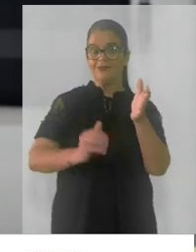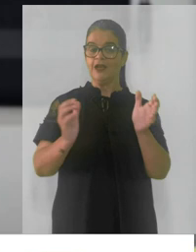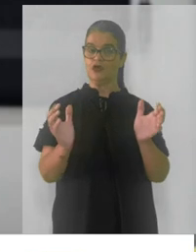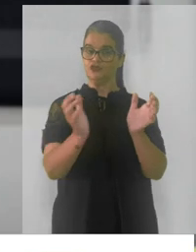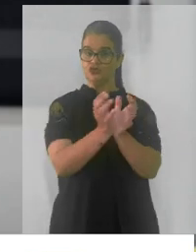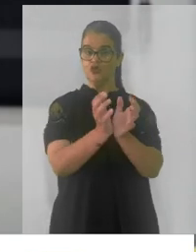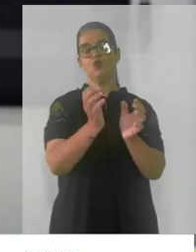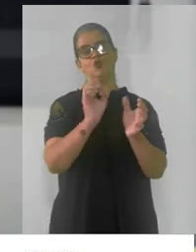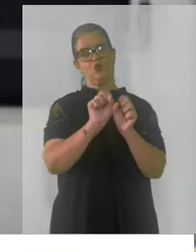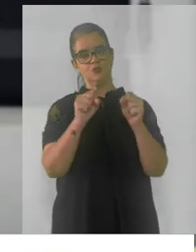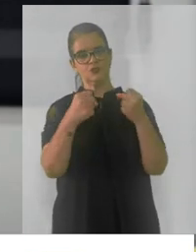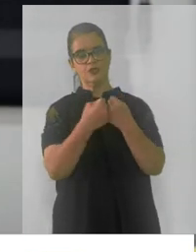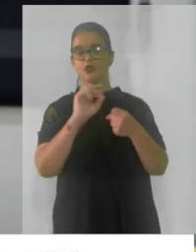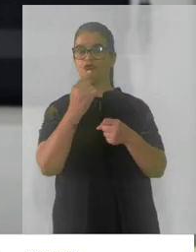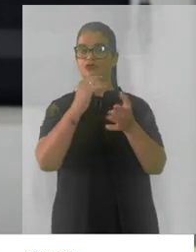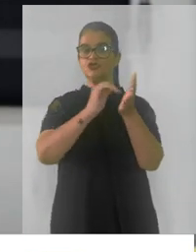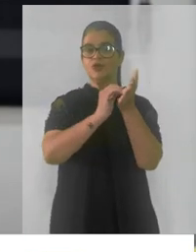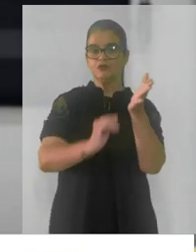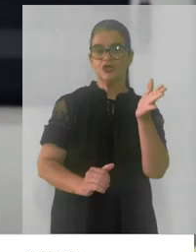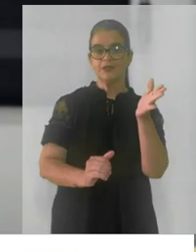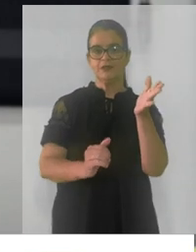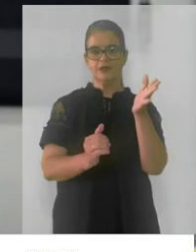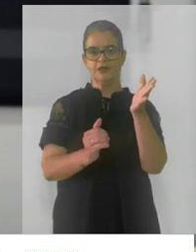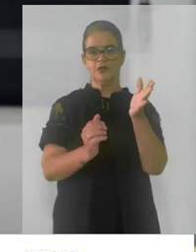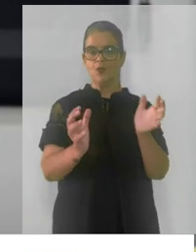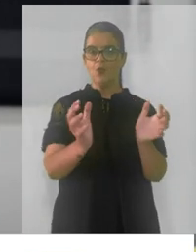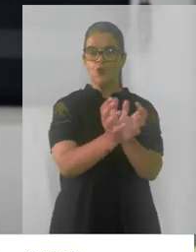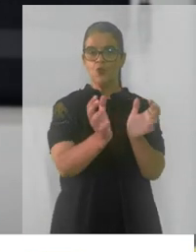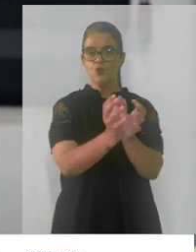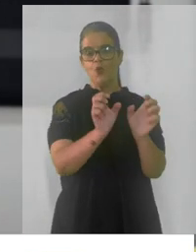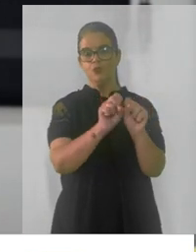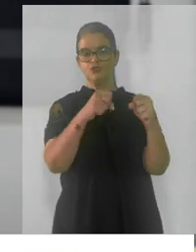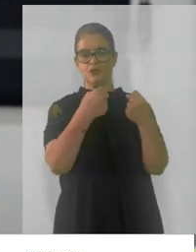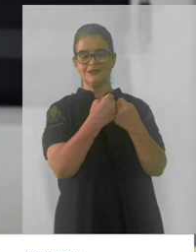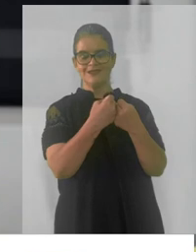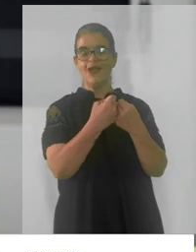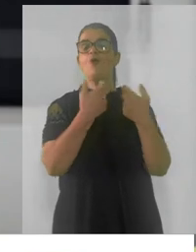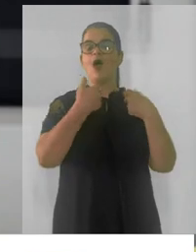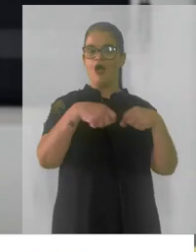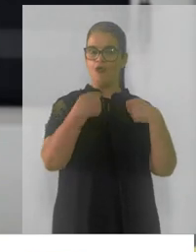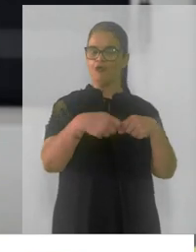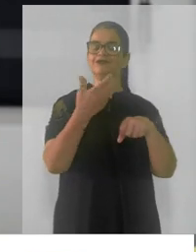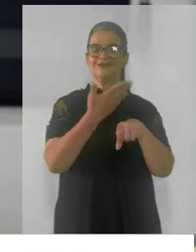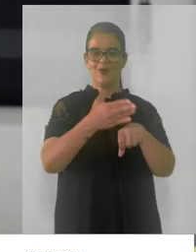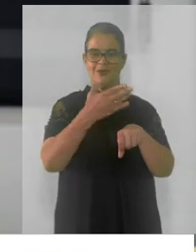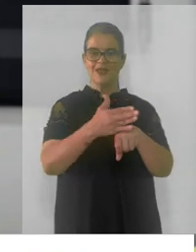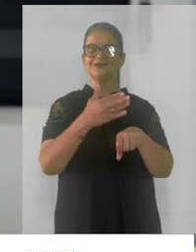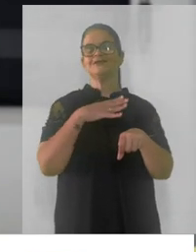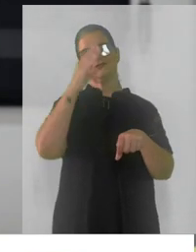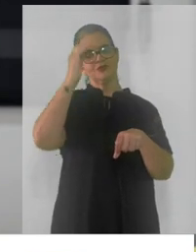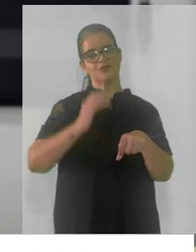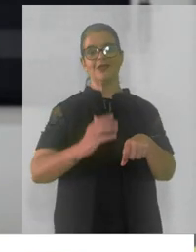social, nós estamos retirando deste grupo social a sua condição de exercício da